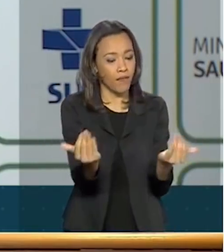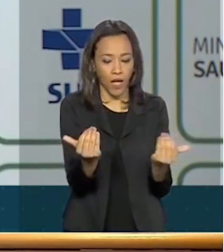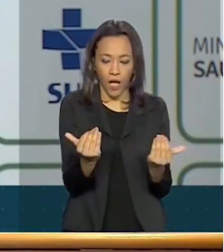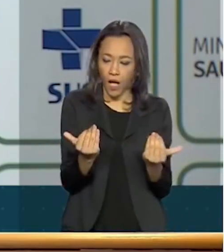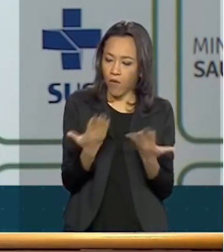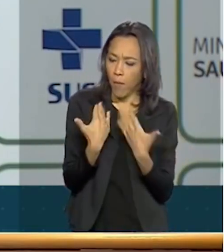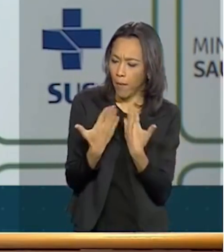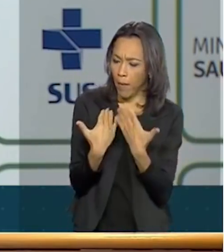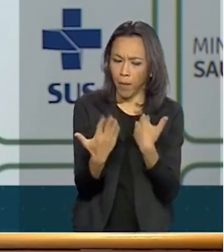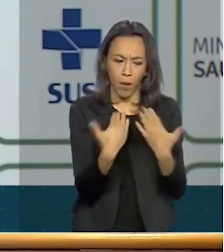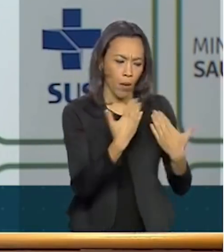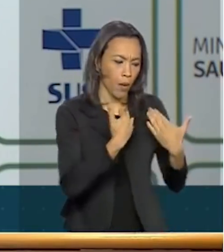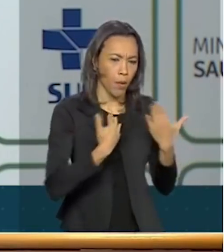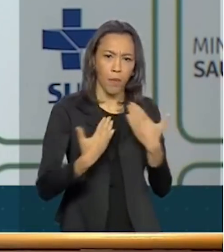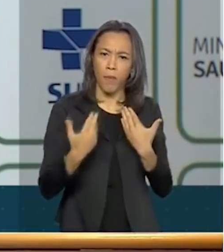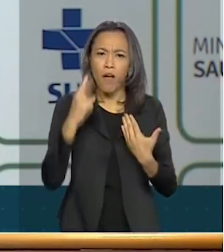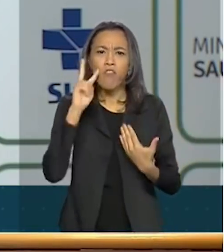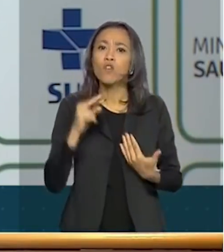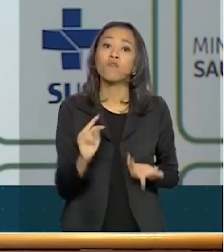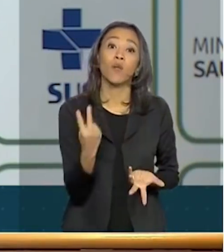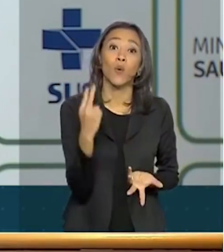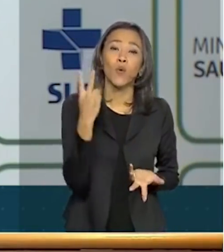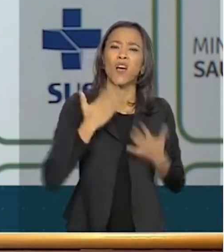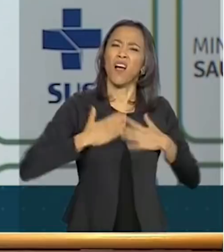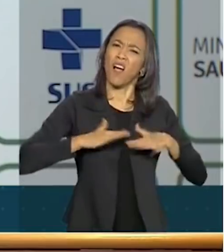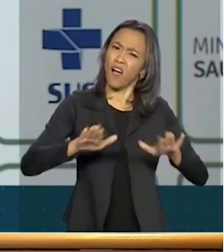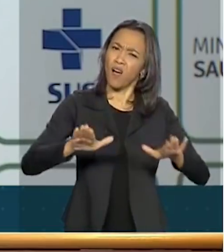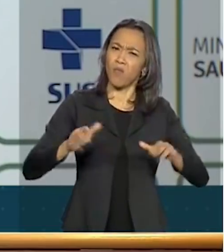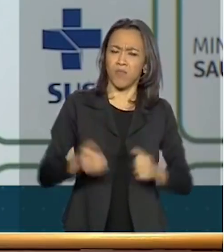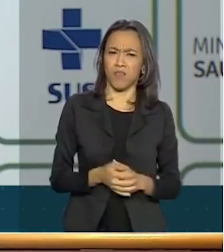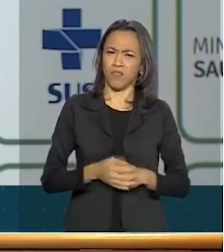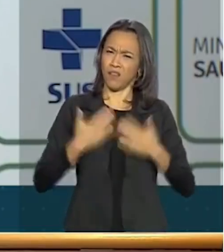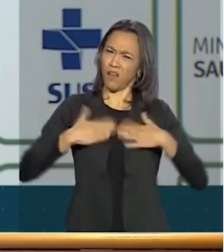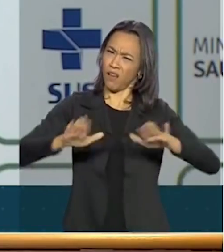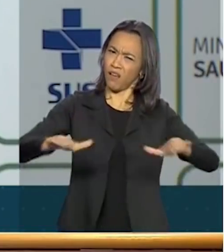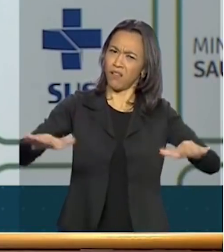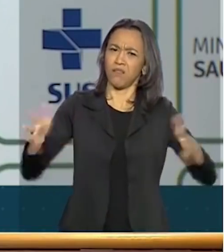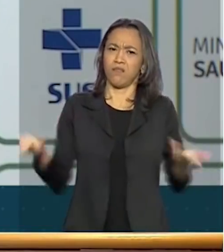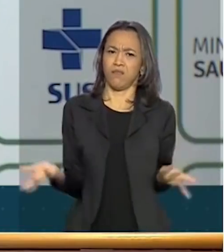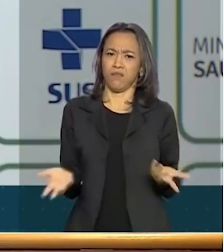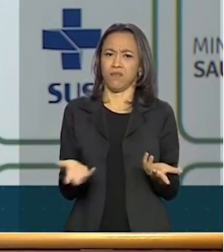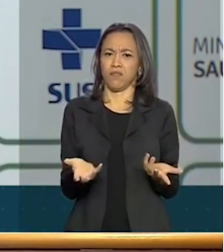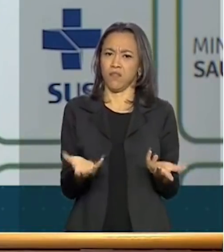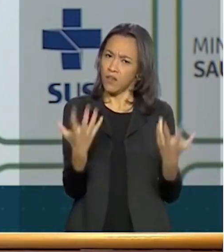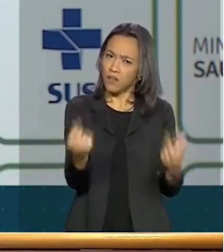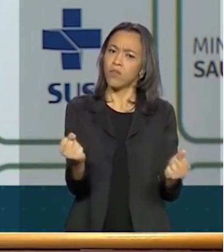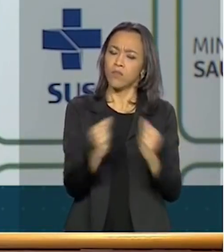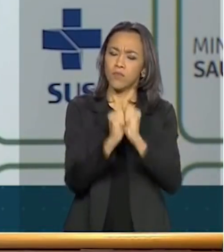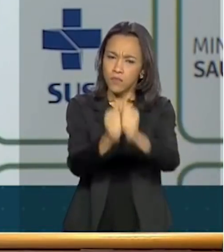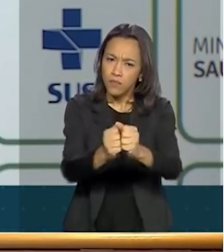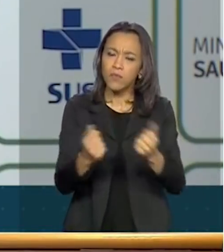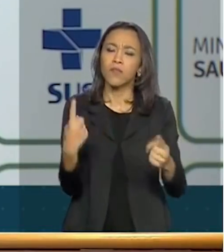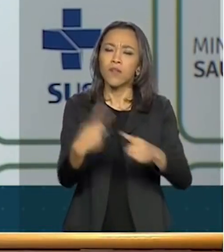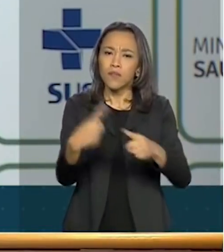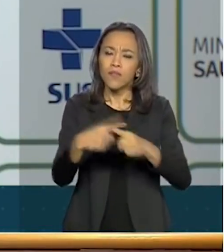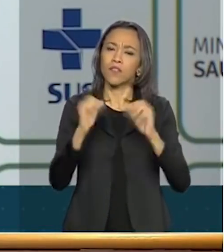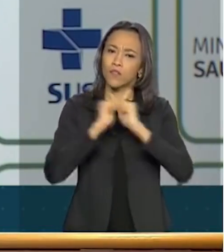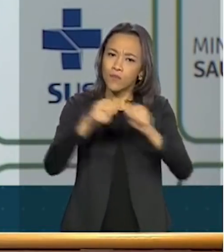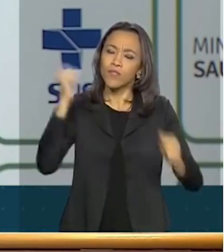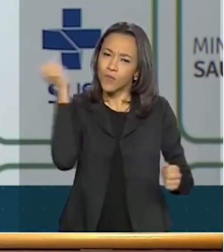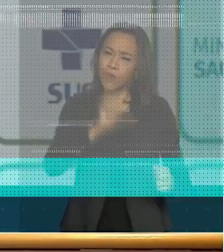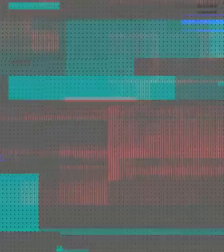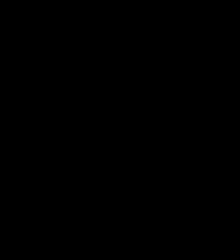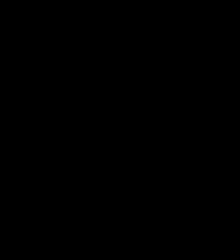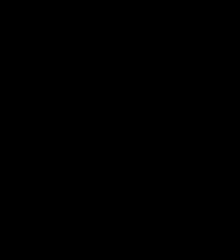Dialogue. Veja quais são os valores. Acalmem. Acalmem. Baixem a bola. E vamos juntos, que juntos a gente vai sair